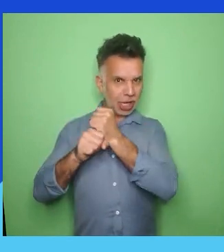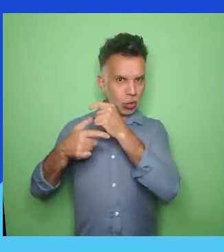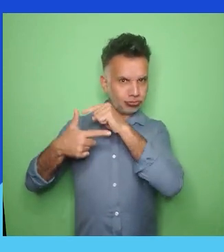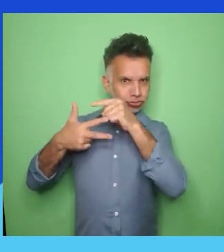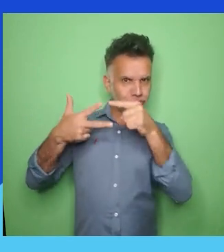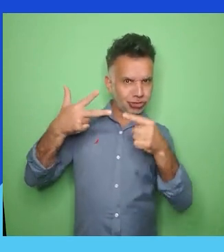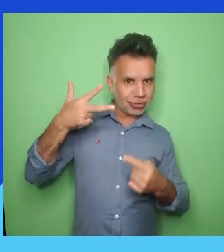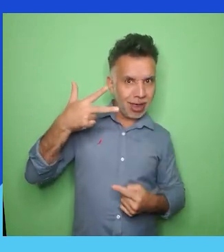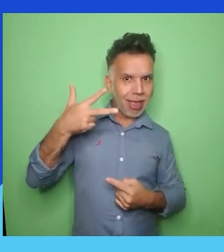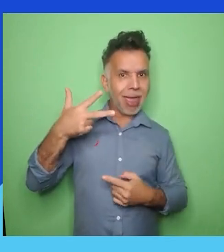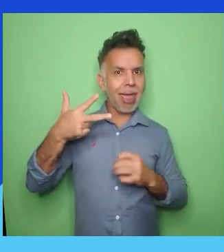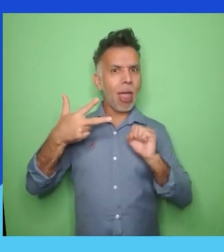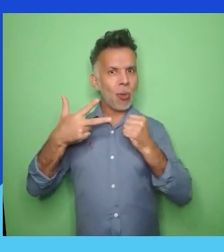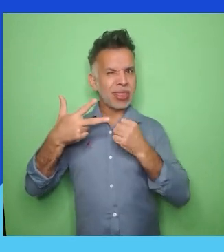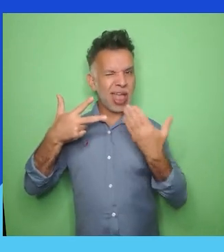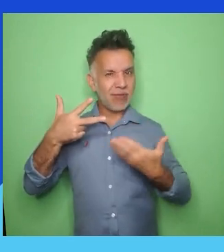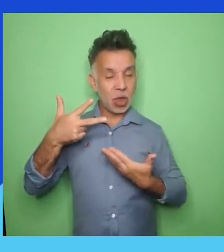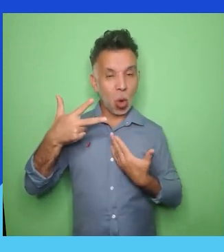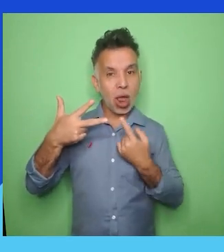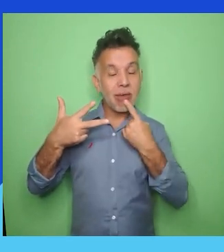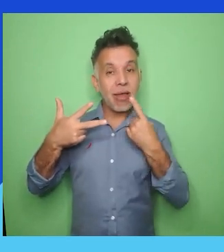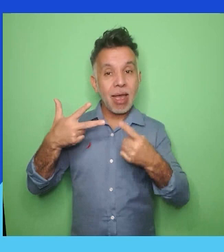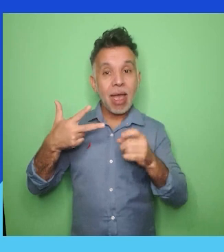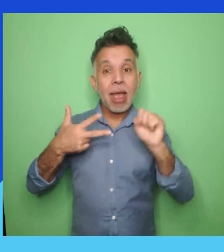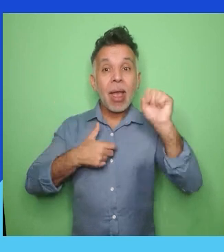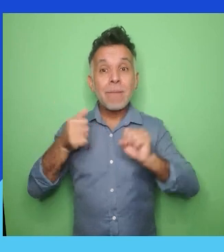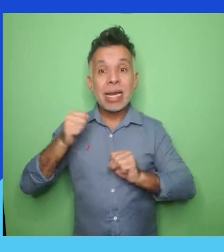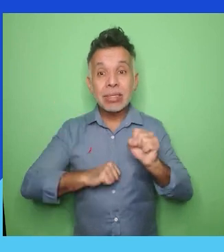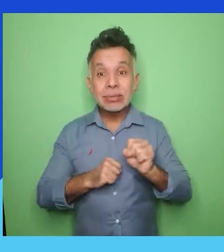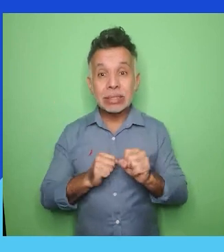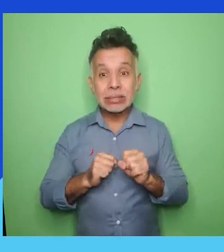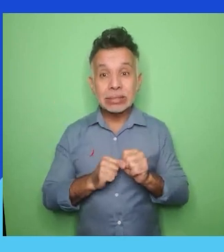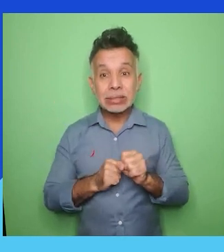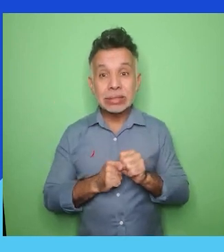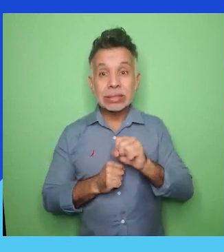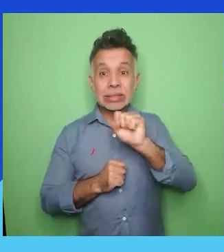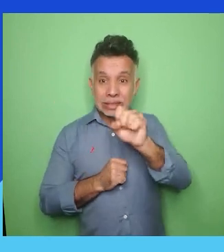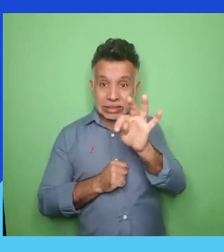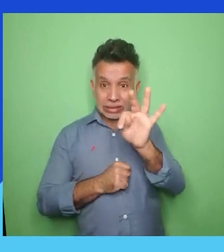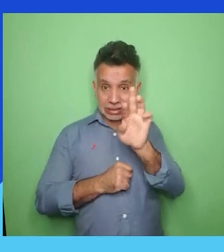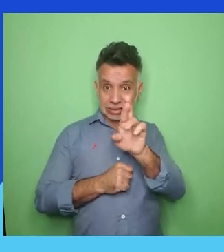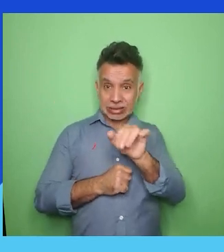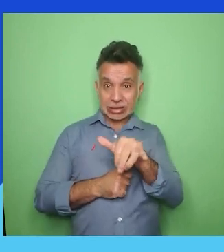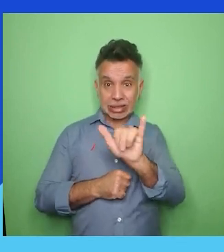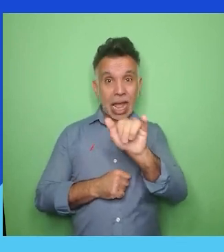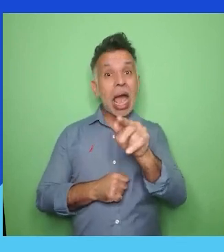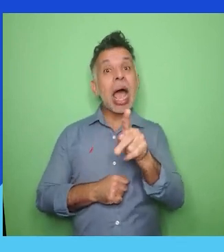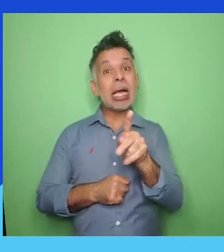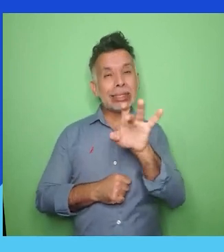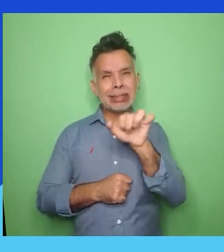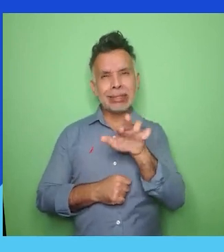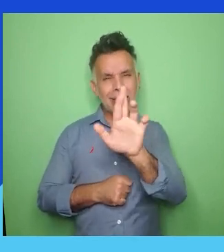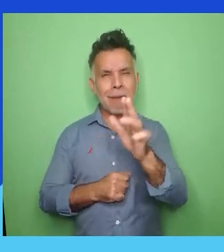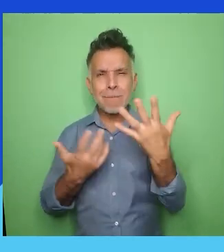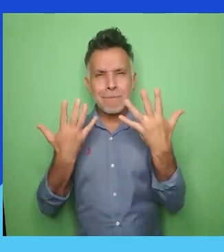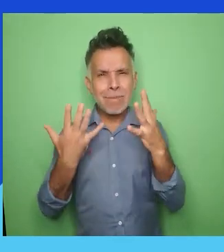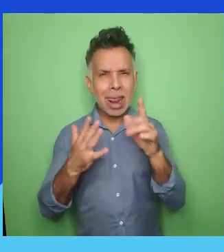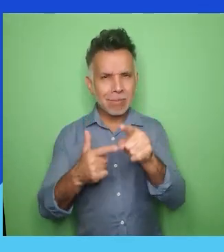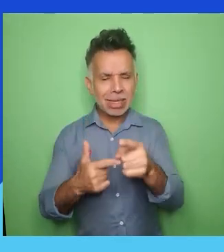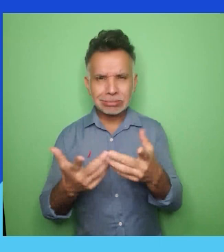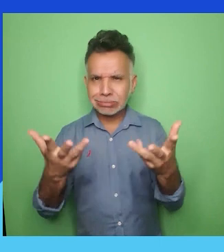Striker! Parabéns aí, excelente empresa para a mulher trabalhar na categoria médio porte.